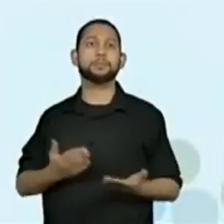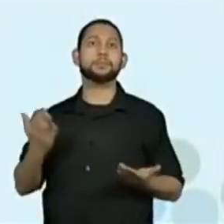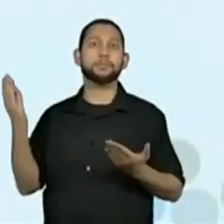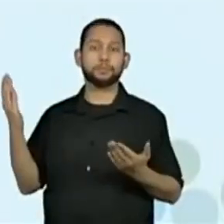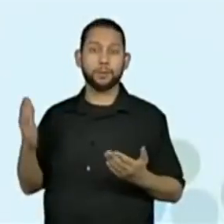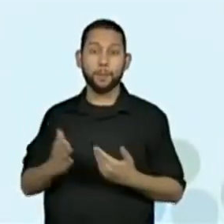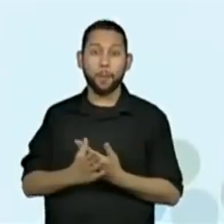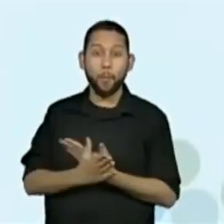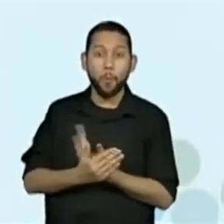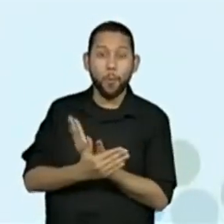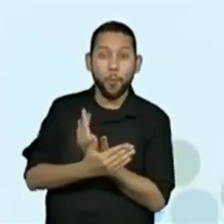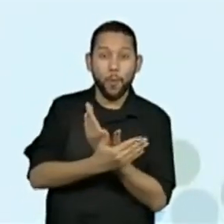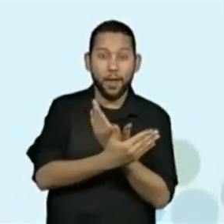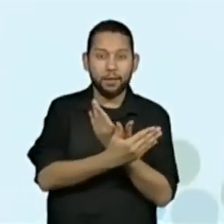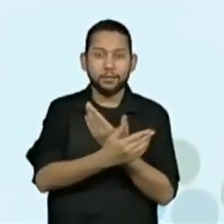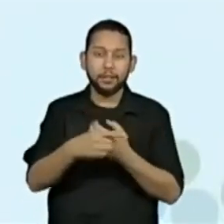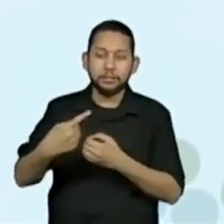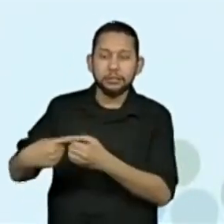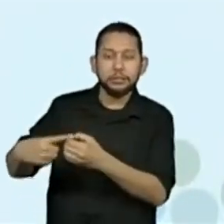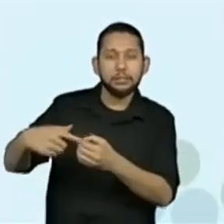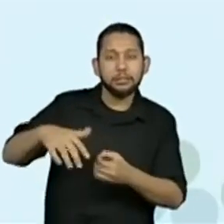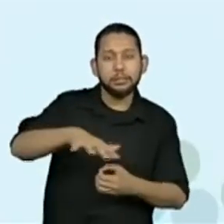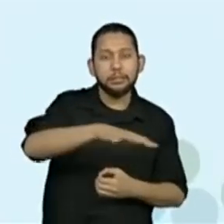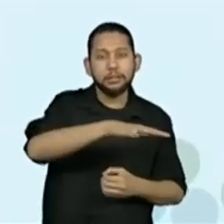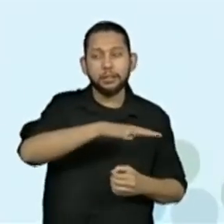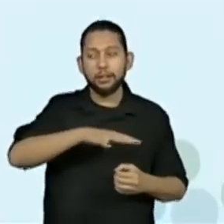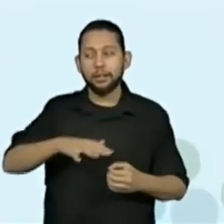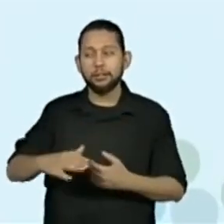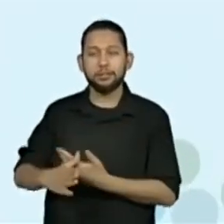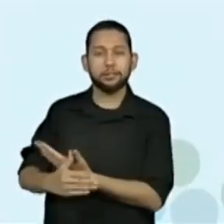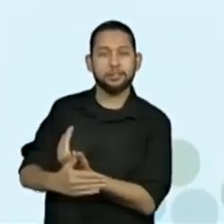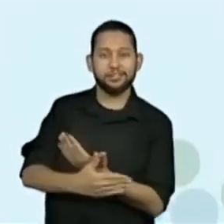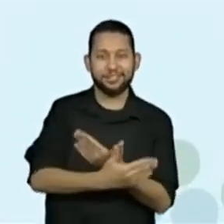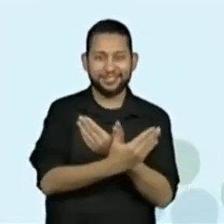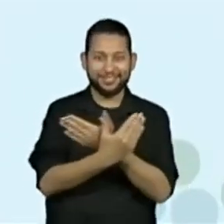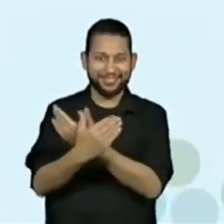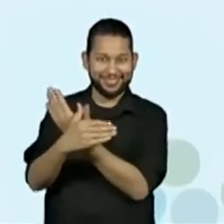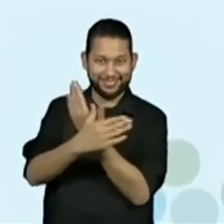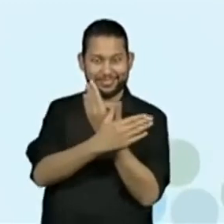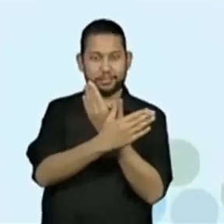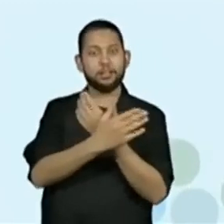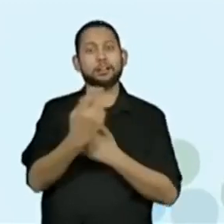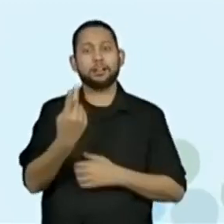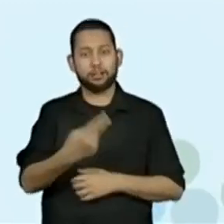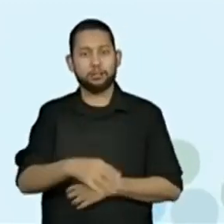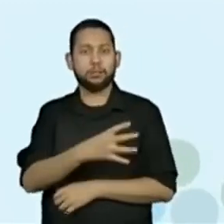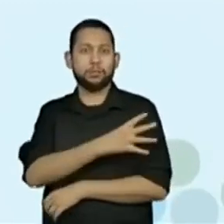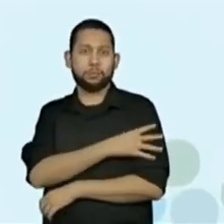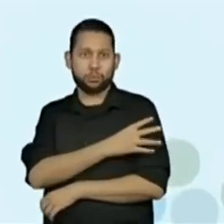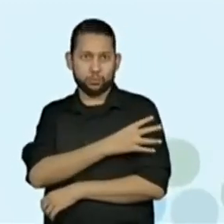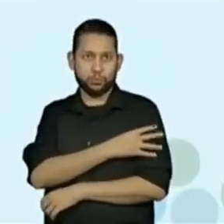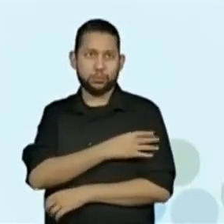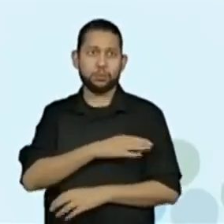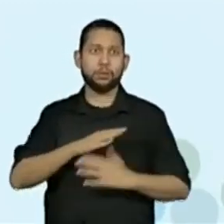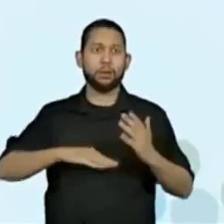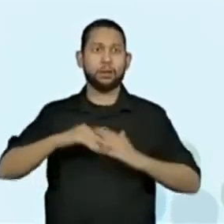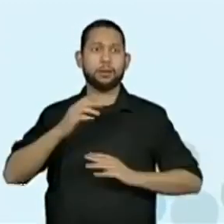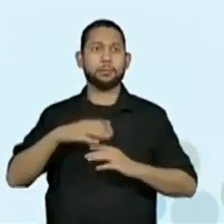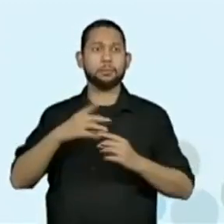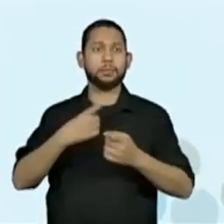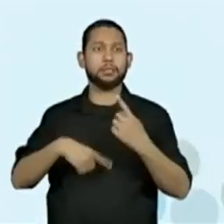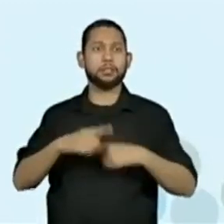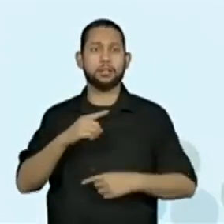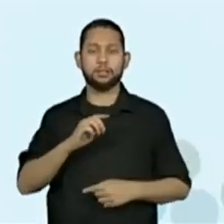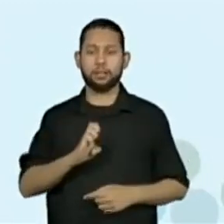Borboletas Urbanas, disciplina língua portuguesa, quarto ano, professora Joyce Andrade. O código da habilidade de